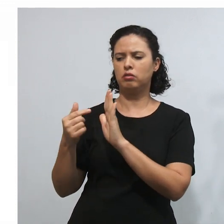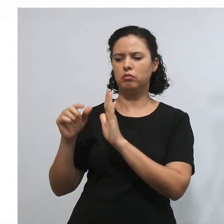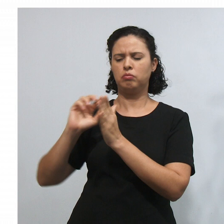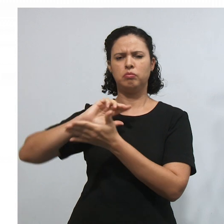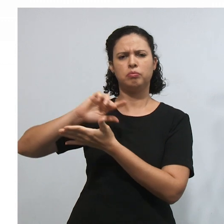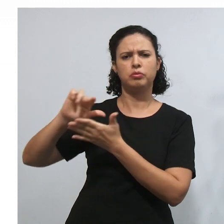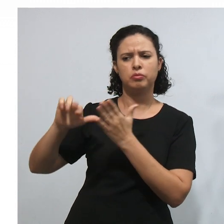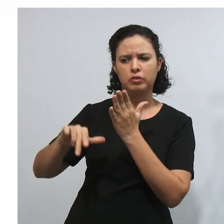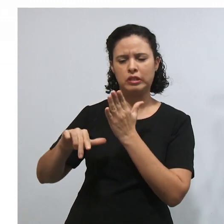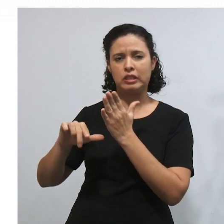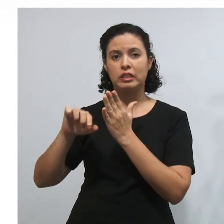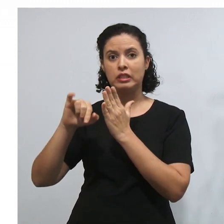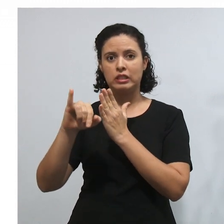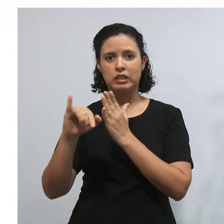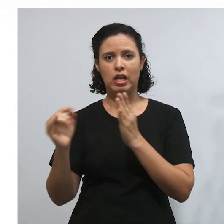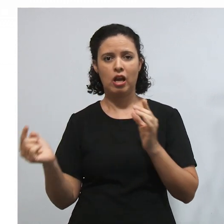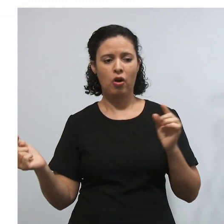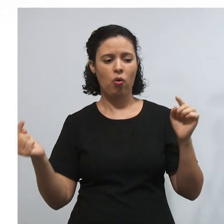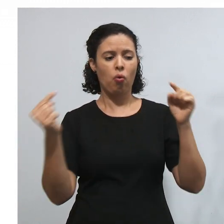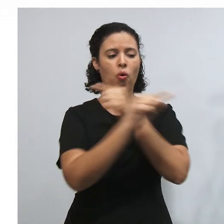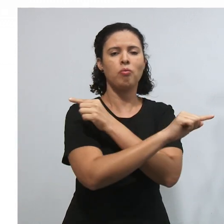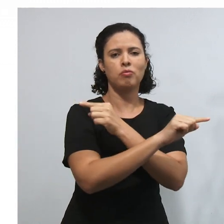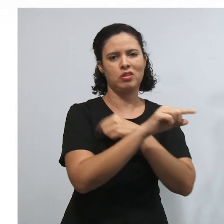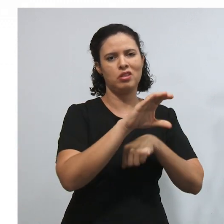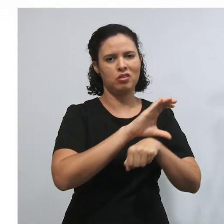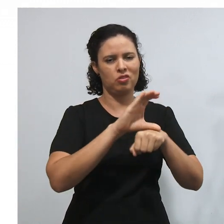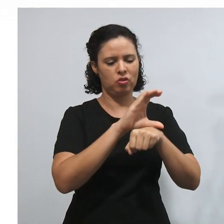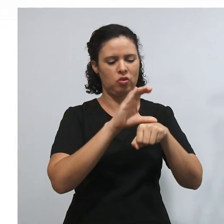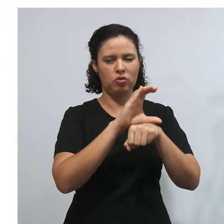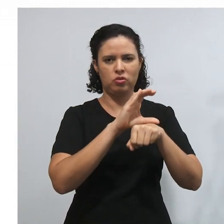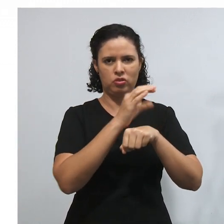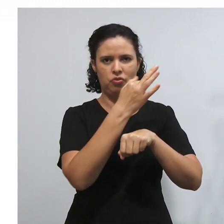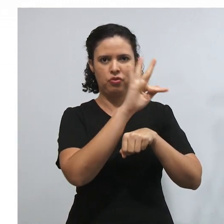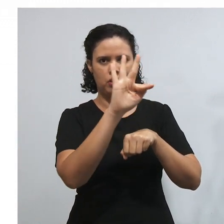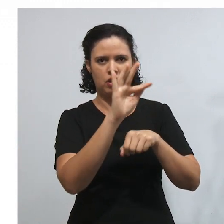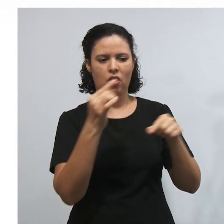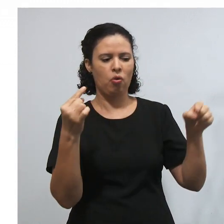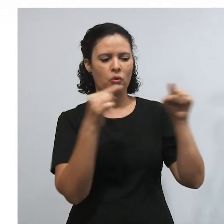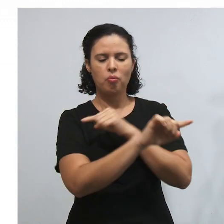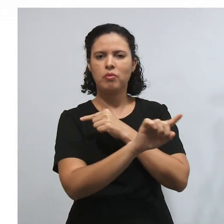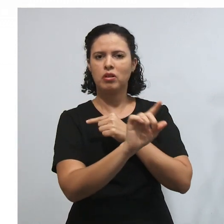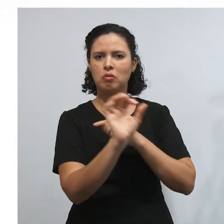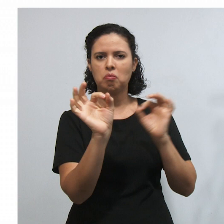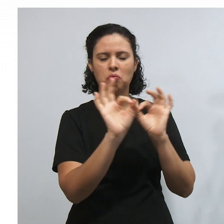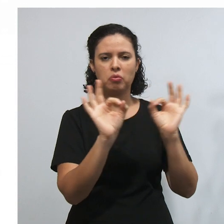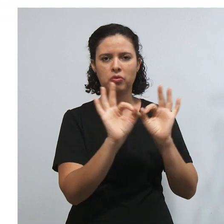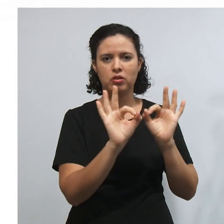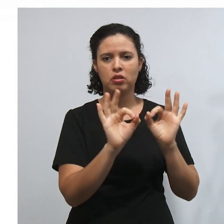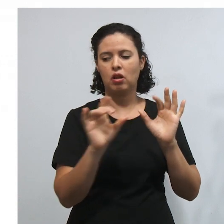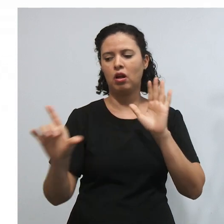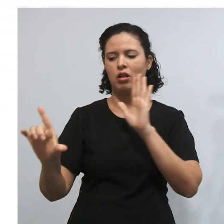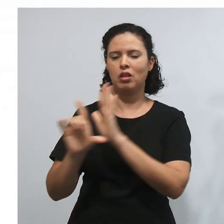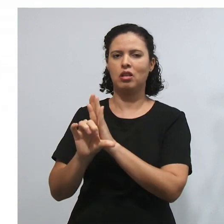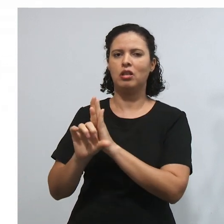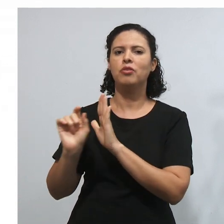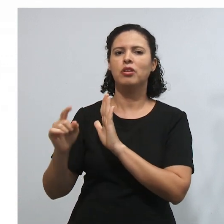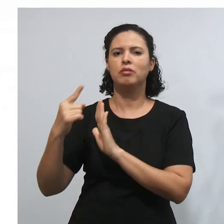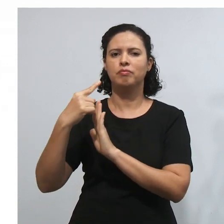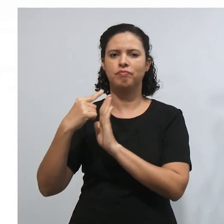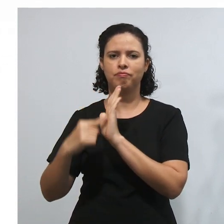compatível com a Constituição, né? Ele não seja compatível com a Constituição, esse ato, essa lei, será